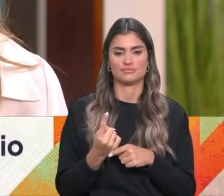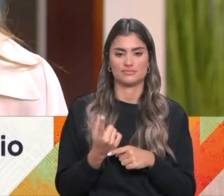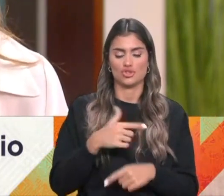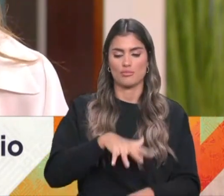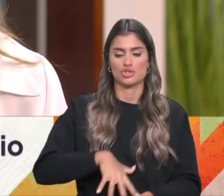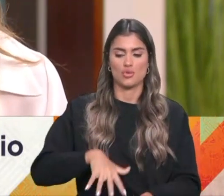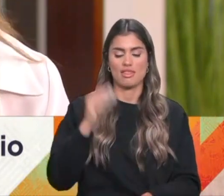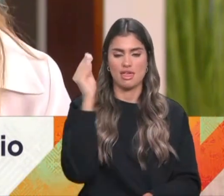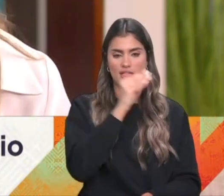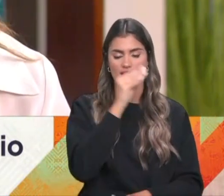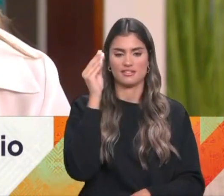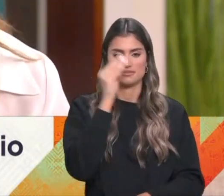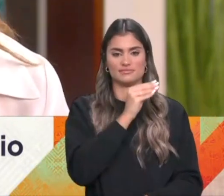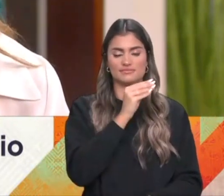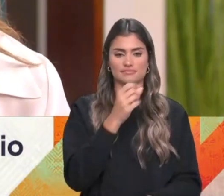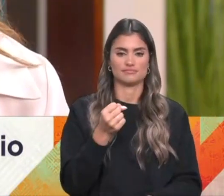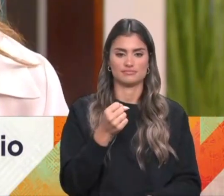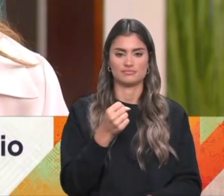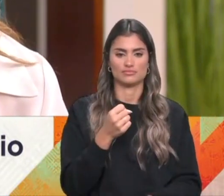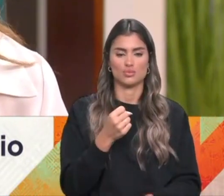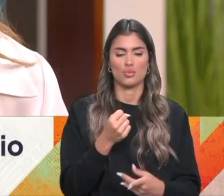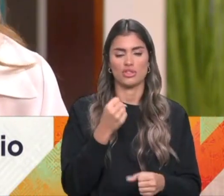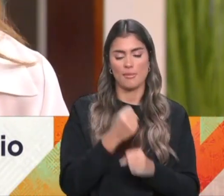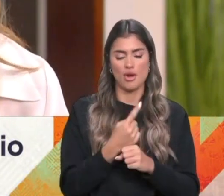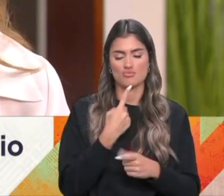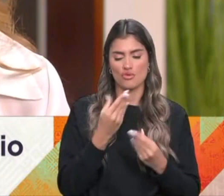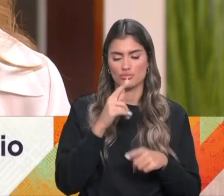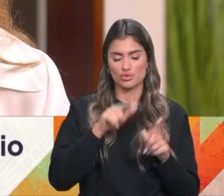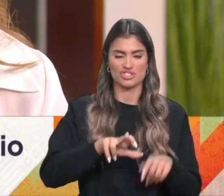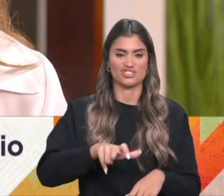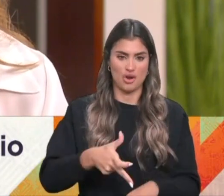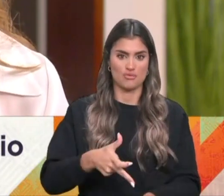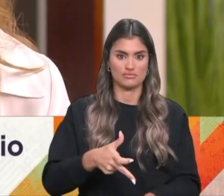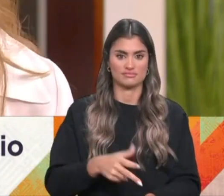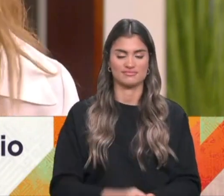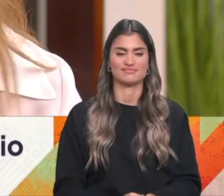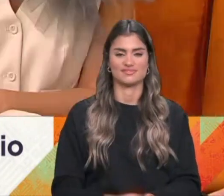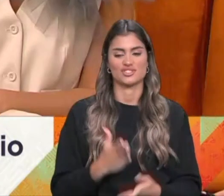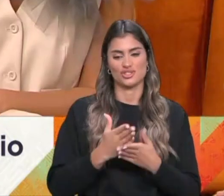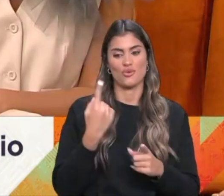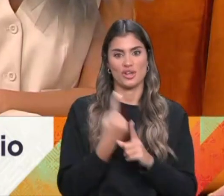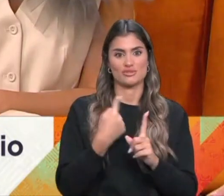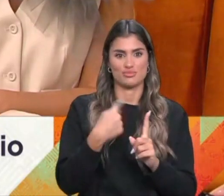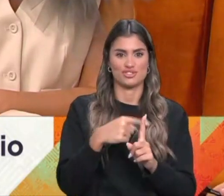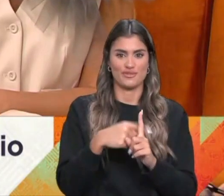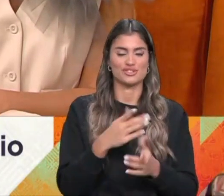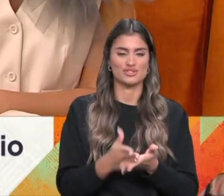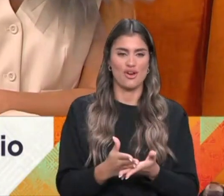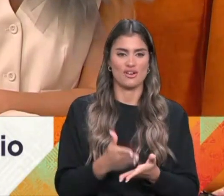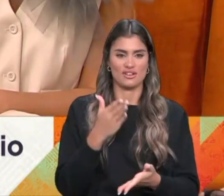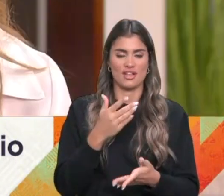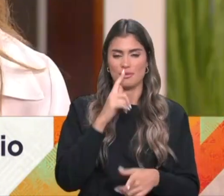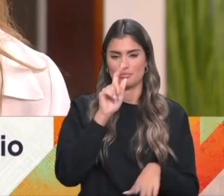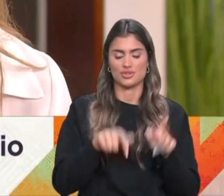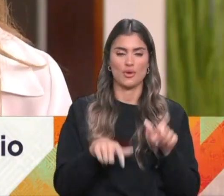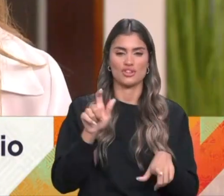rural e empregámos muitas pessoas da região. Sim. pá, vocês são notas positivas. Temos pessoas também